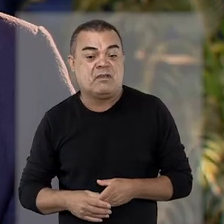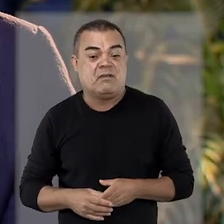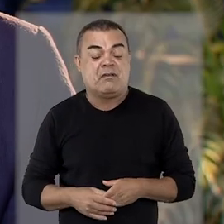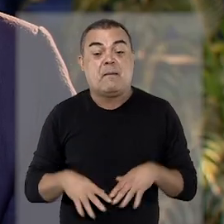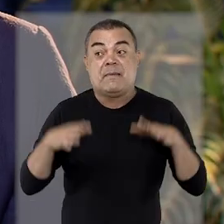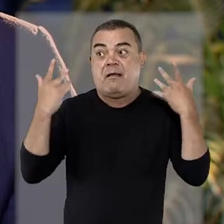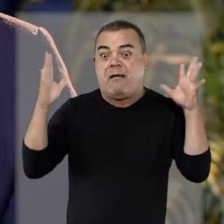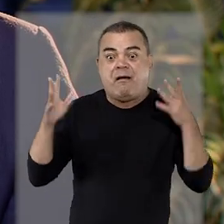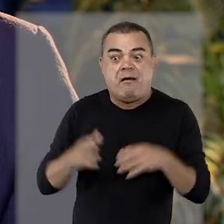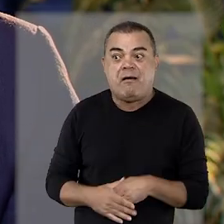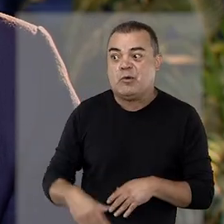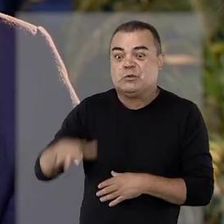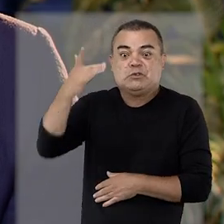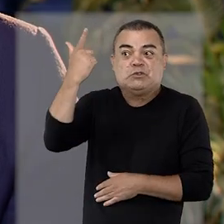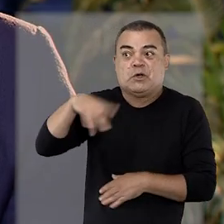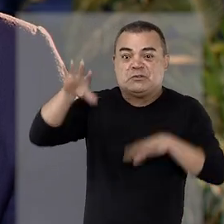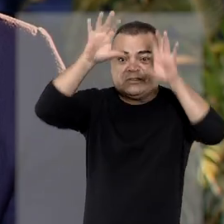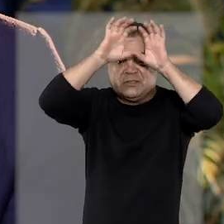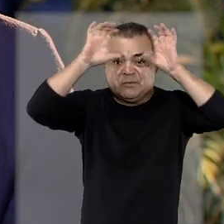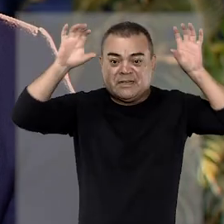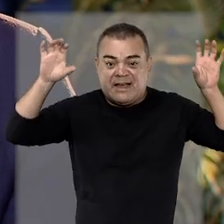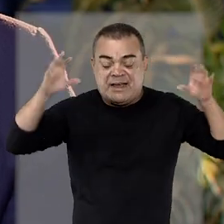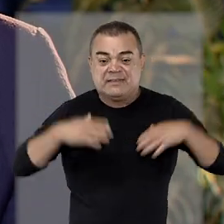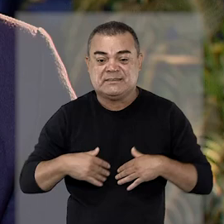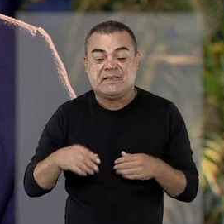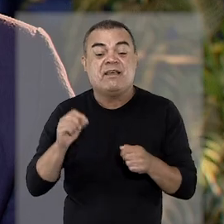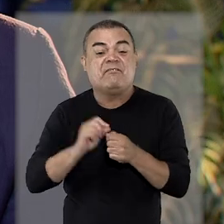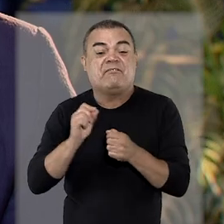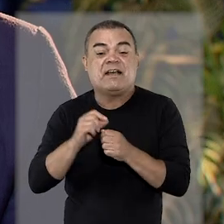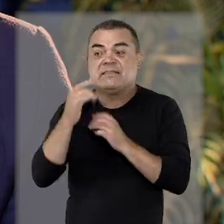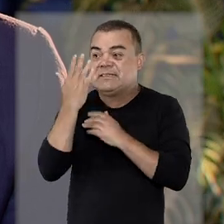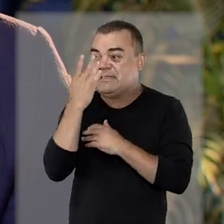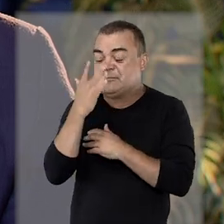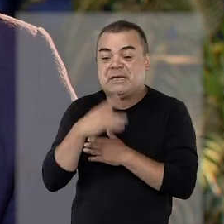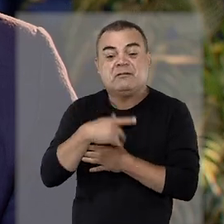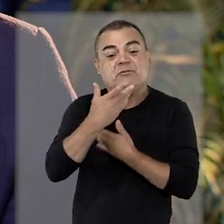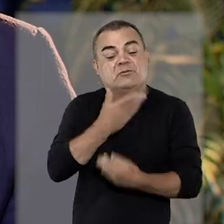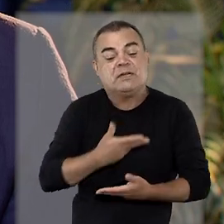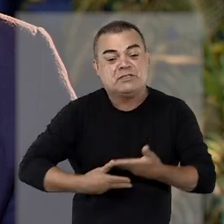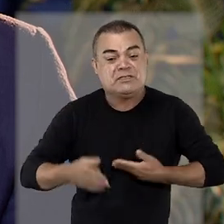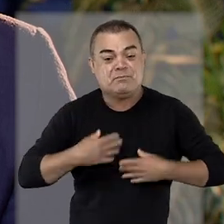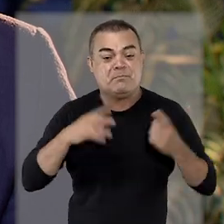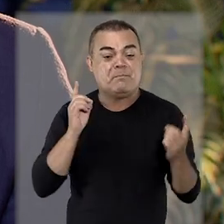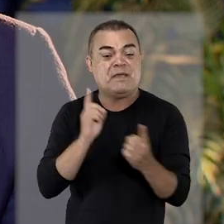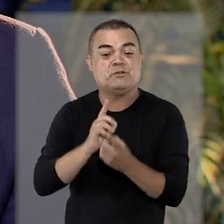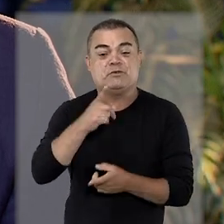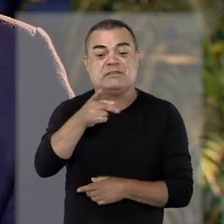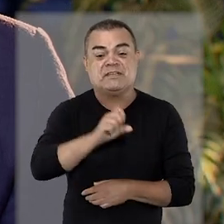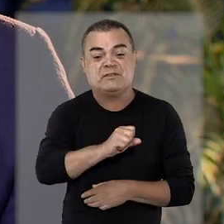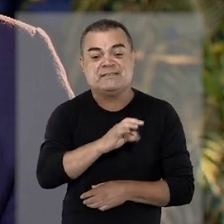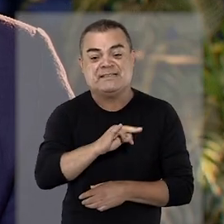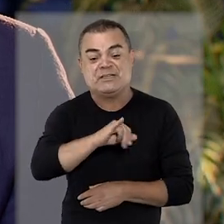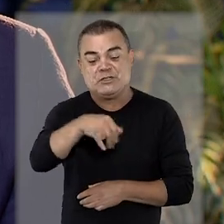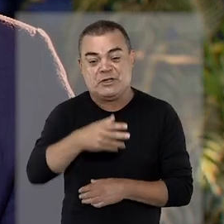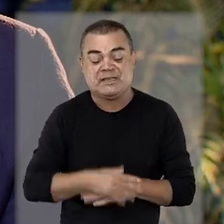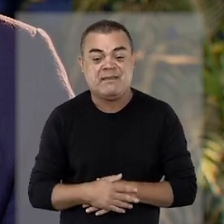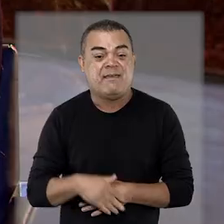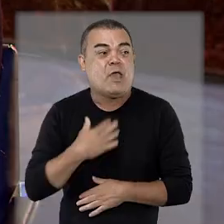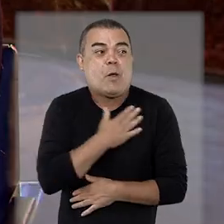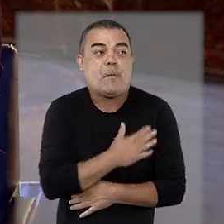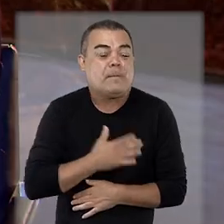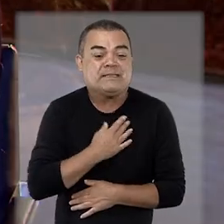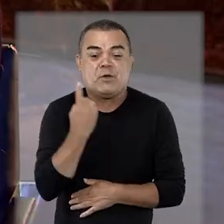Elogiam e pedem, né, que os outros tribunais se espelhem no atendimento de vocês, do STJ.